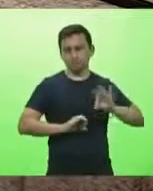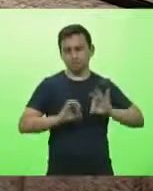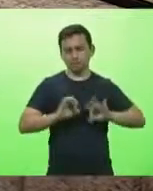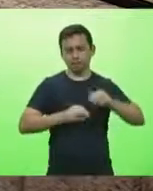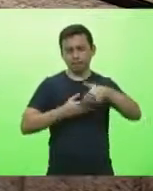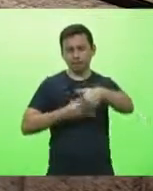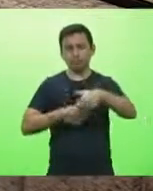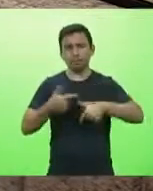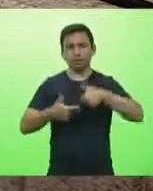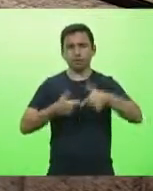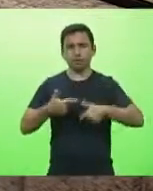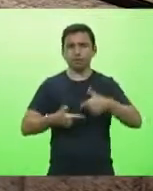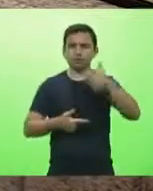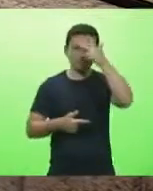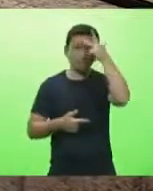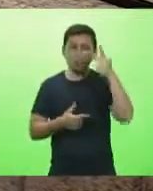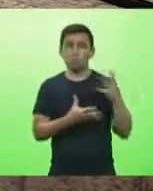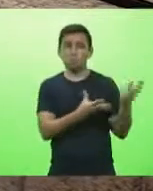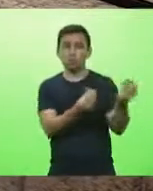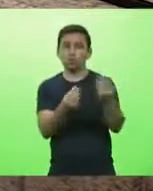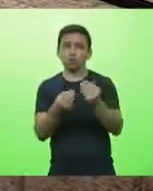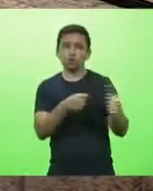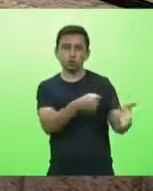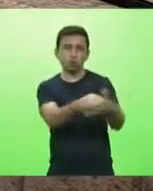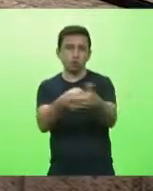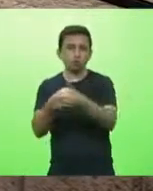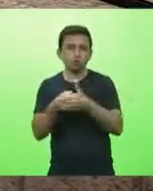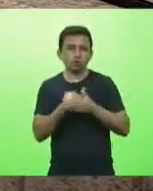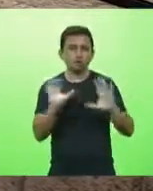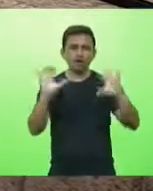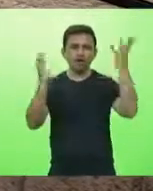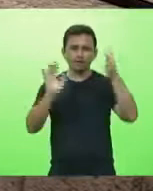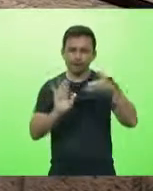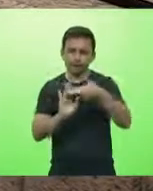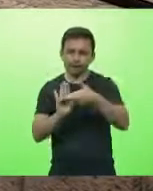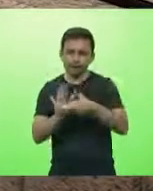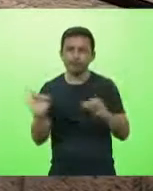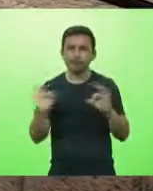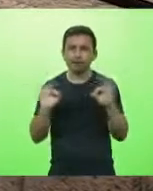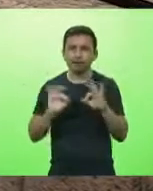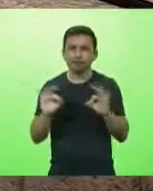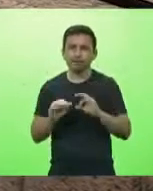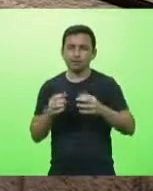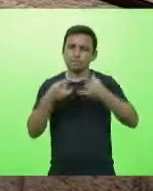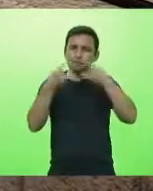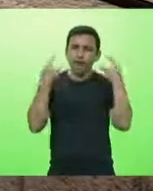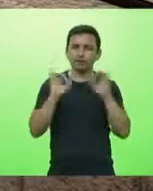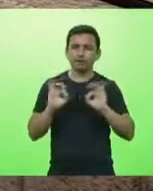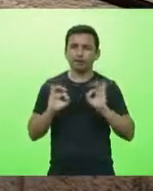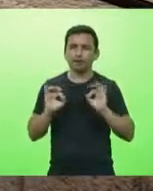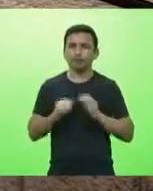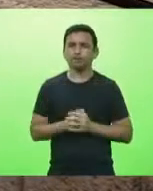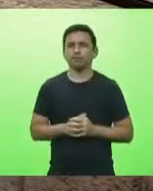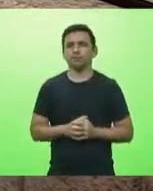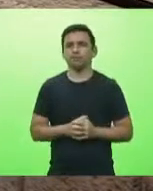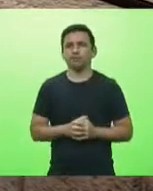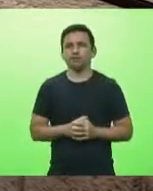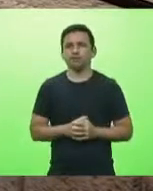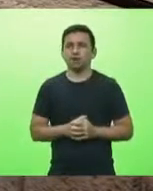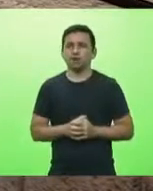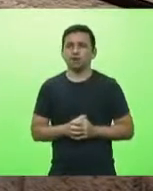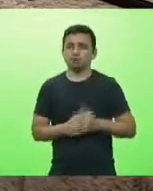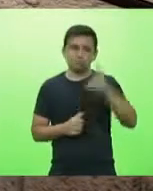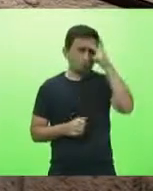mas tem muita gente fazendo festa clandestina sem regramento sem máscara muitas pessoas que não cumprem os